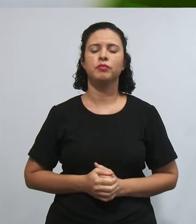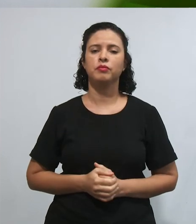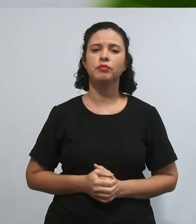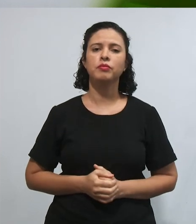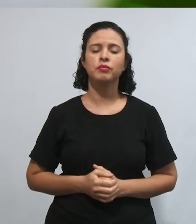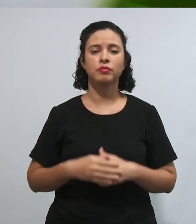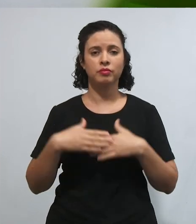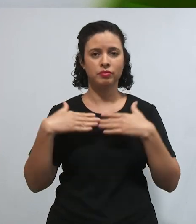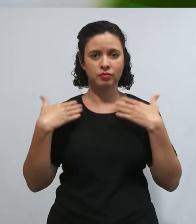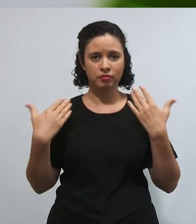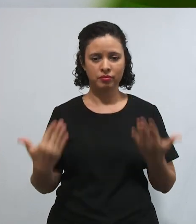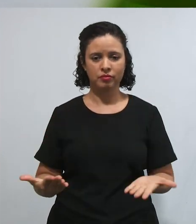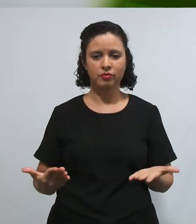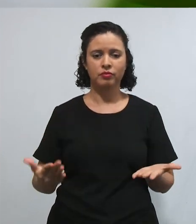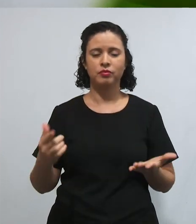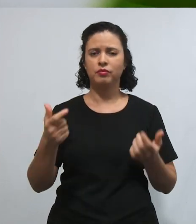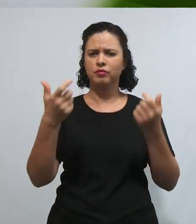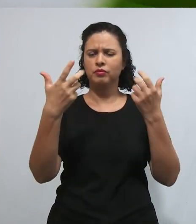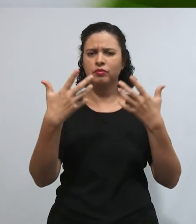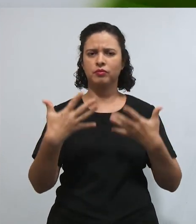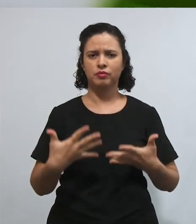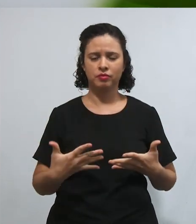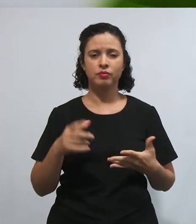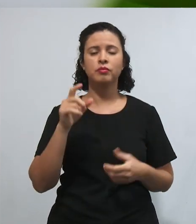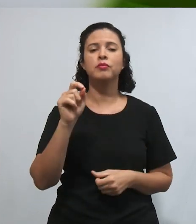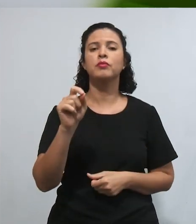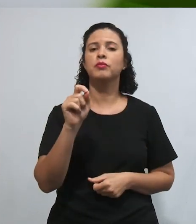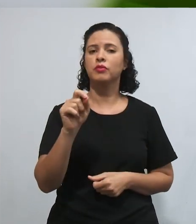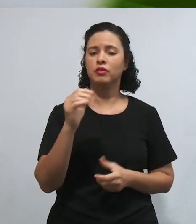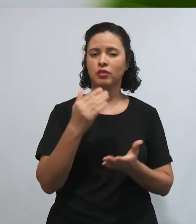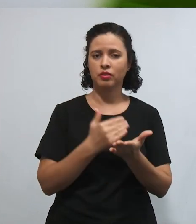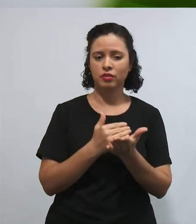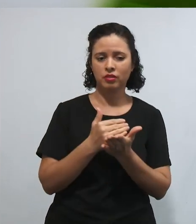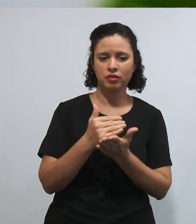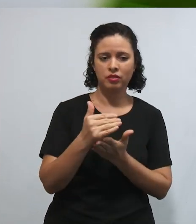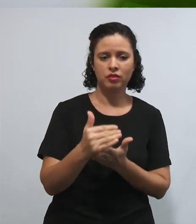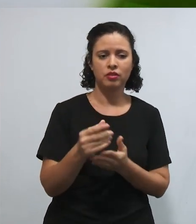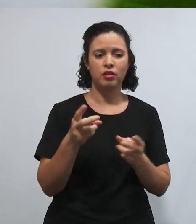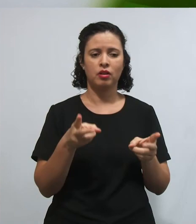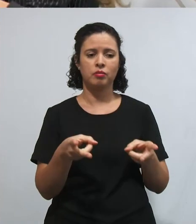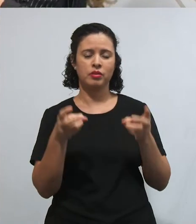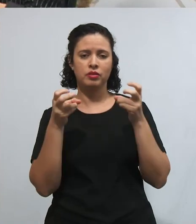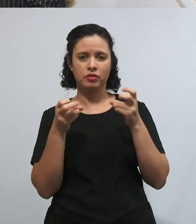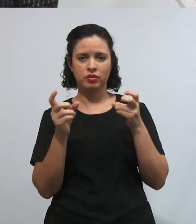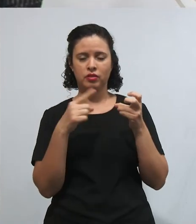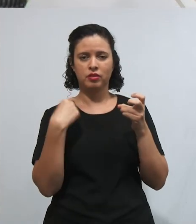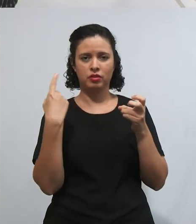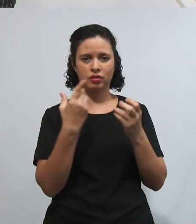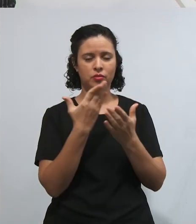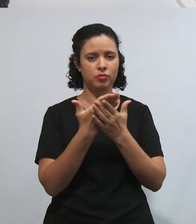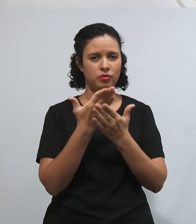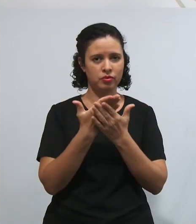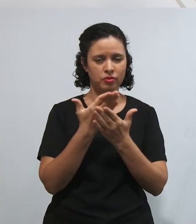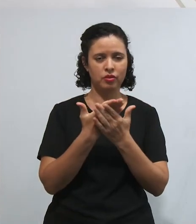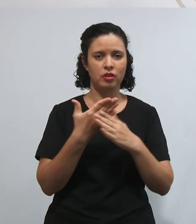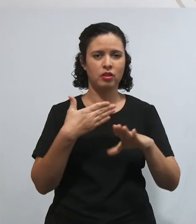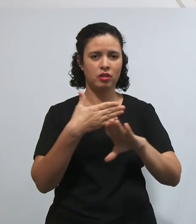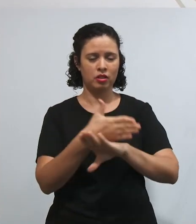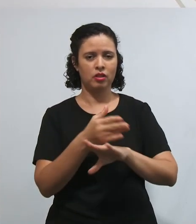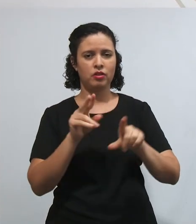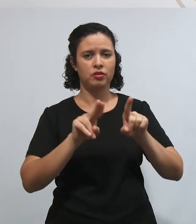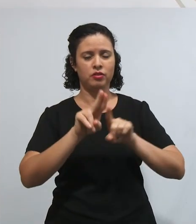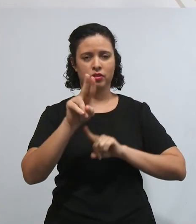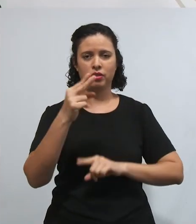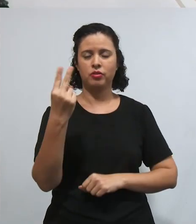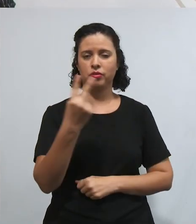Feita essa breve consideração, eu quero que você perceba que nós vamos agora de fato entrar na nossa unidade número